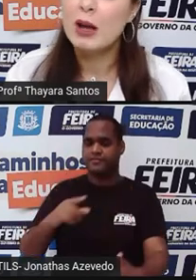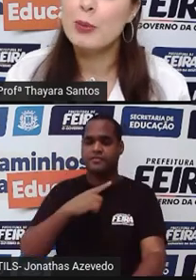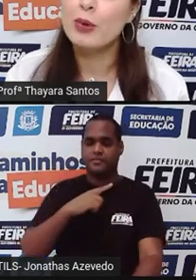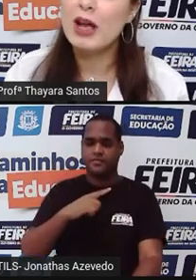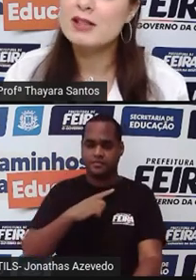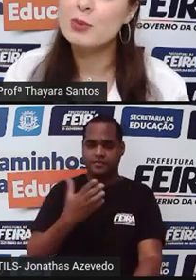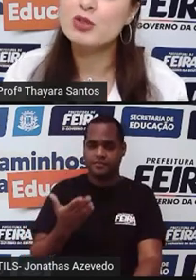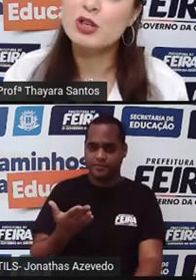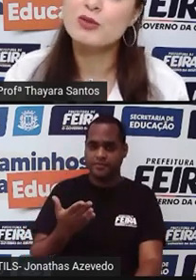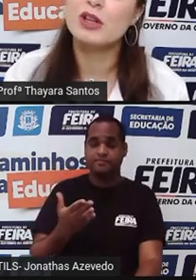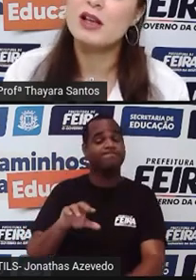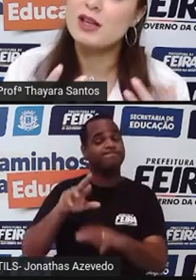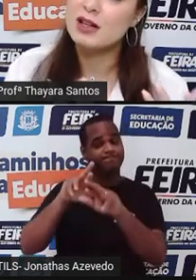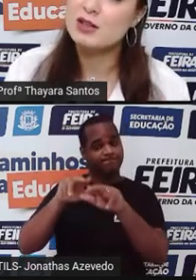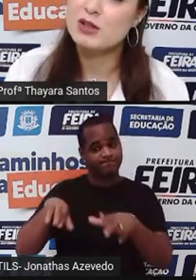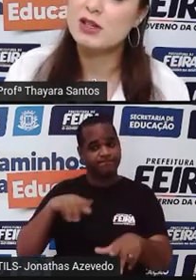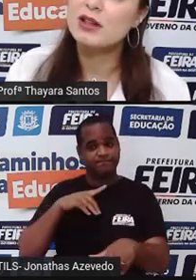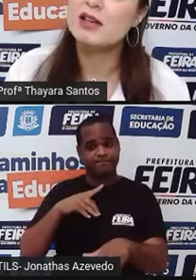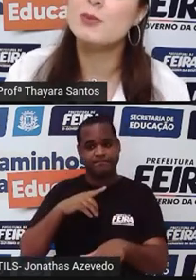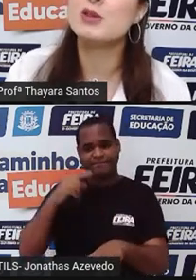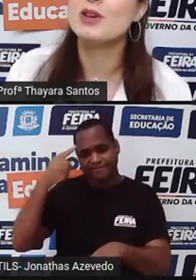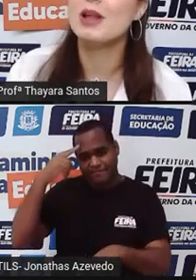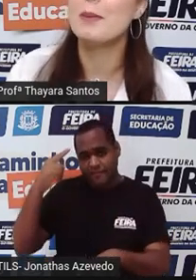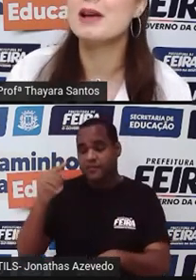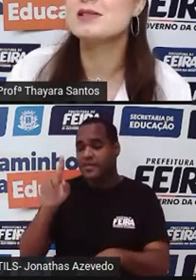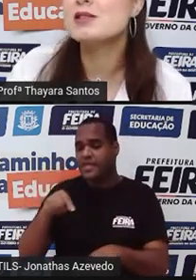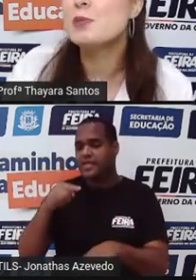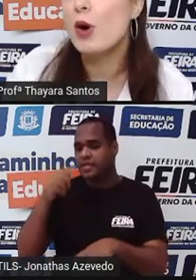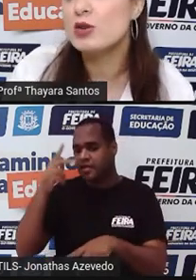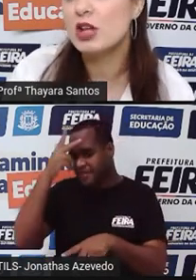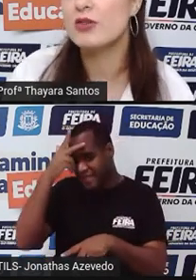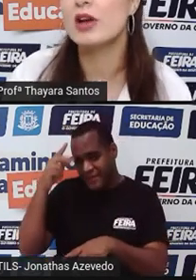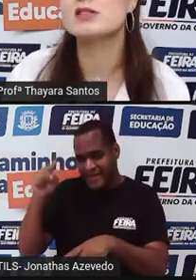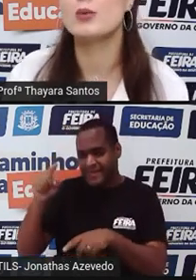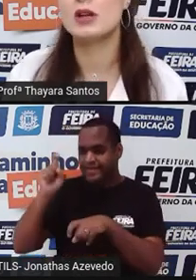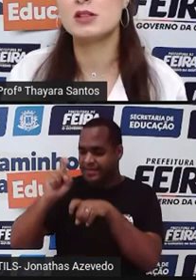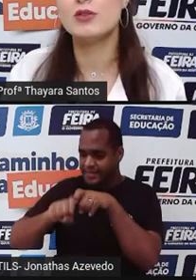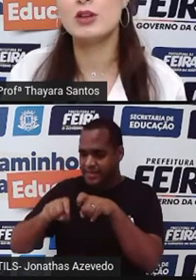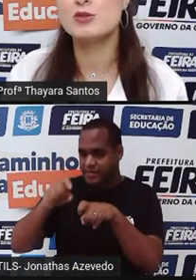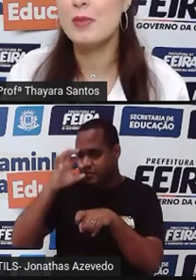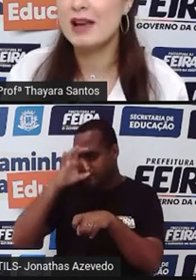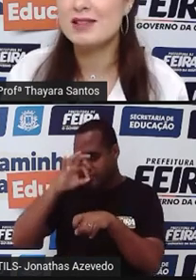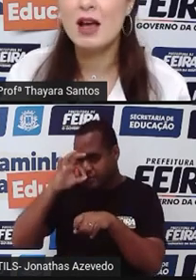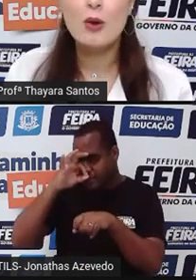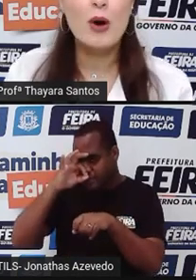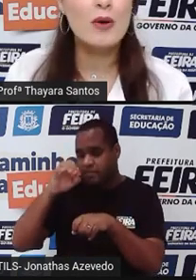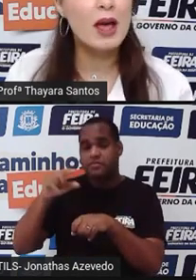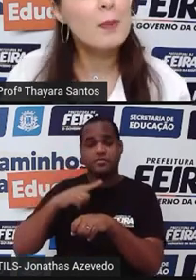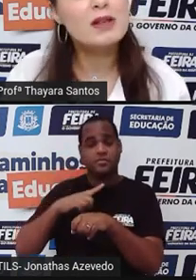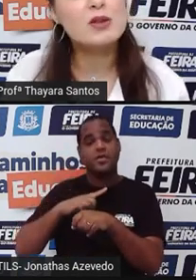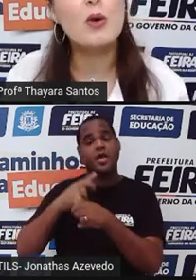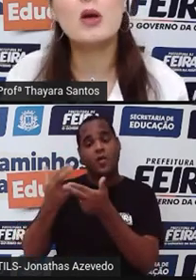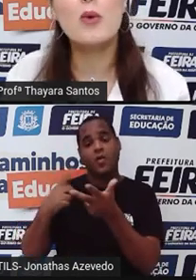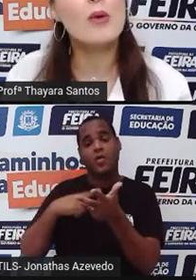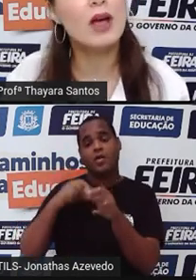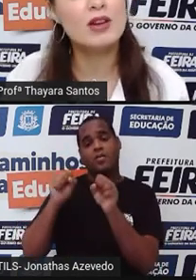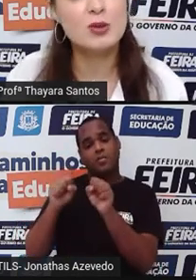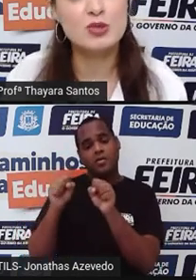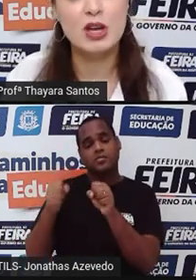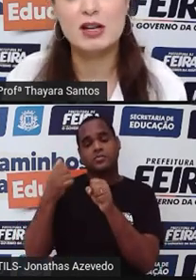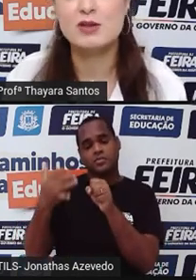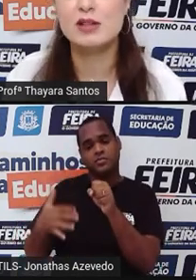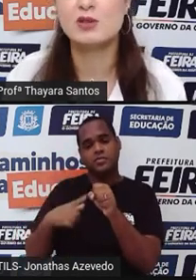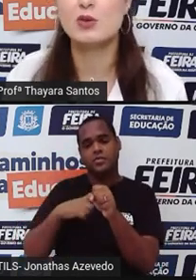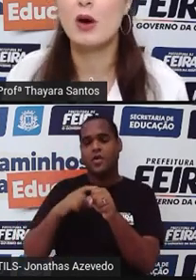Então, por esse motivo, nas relações anais, a pessoa está mais exposta à infecção por esse vírus. Mas, qualquer pessoa, em qualquer